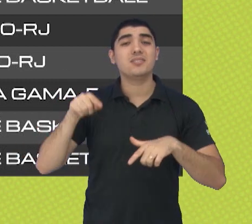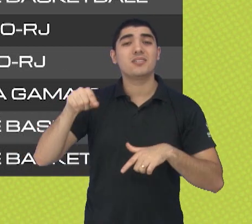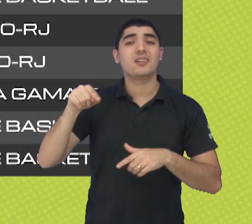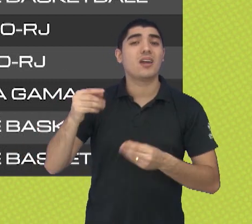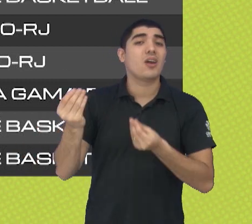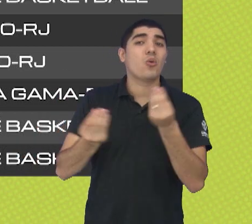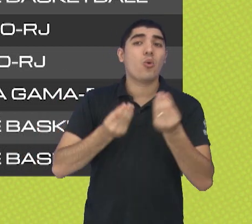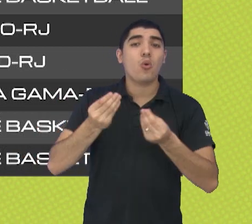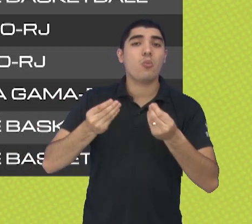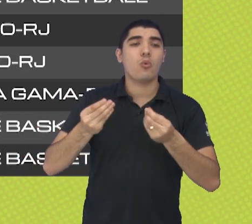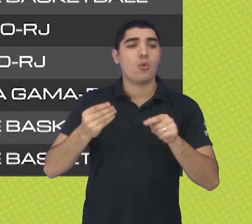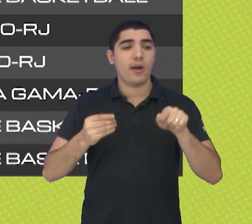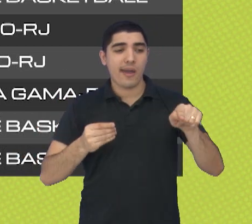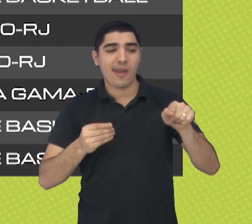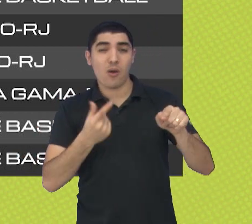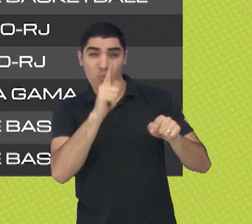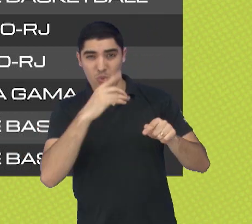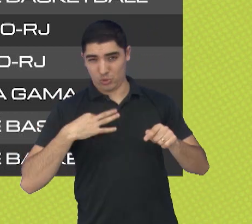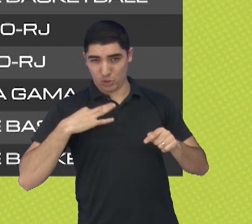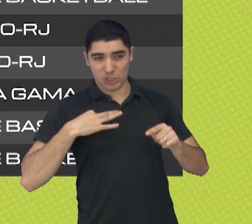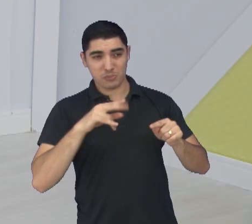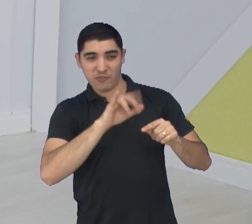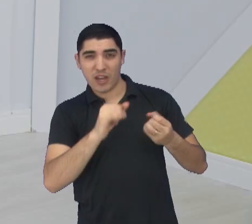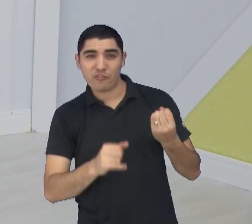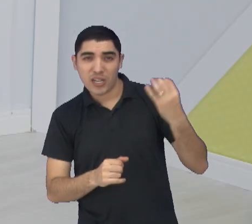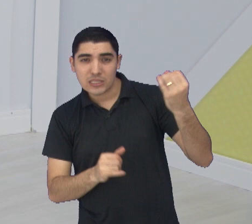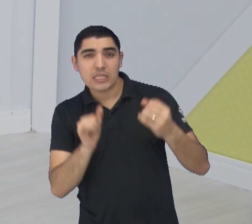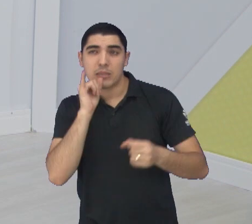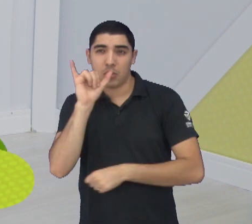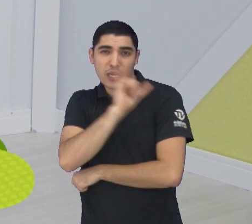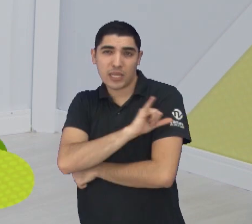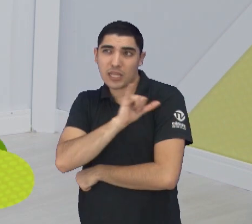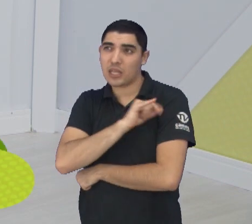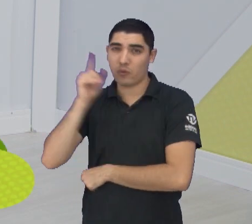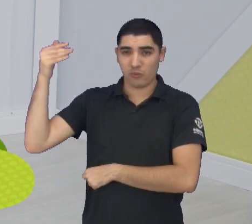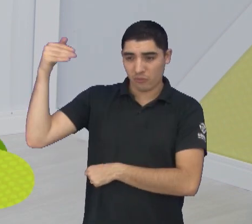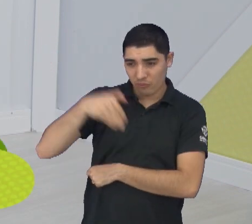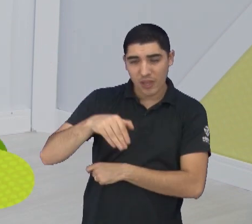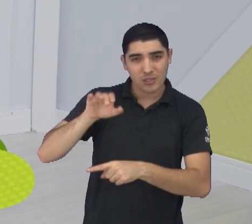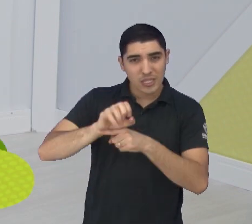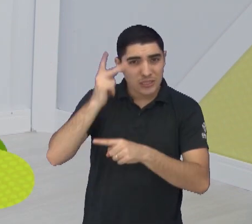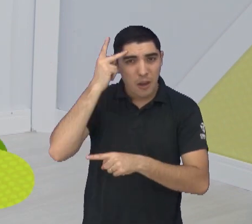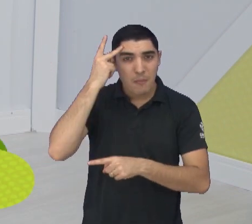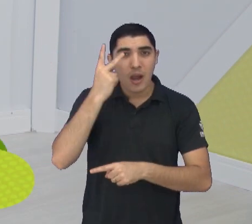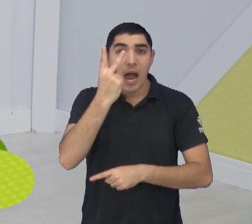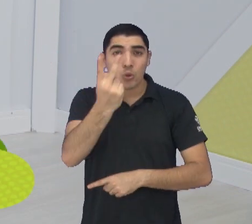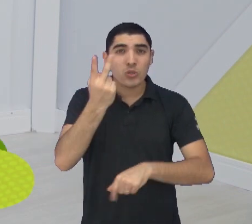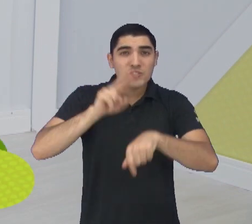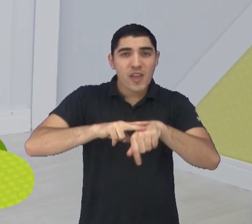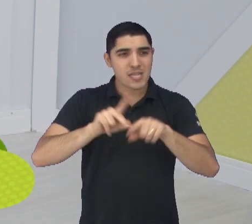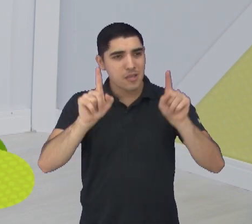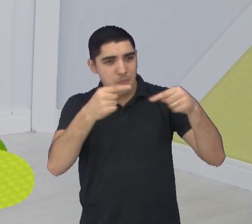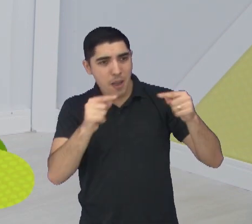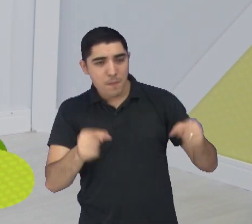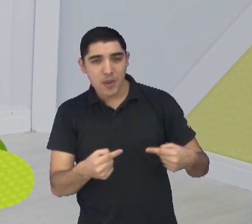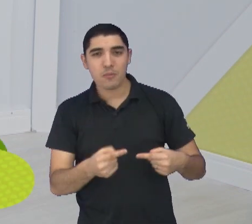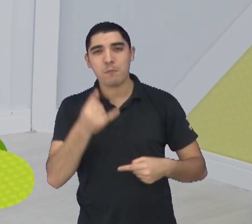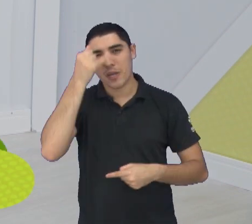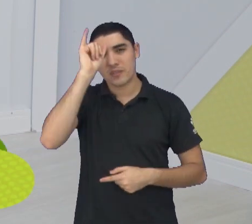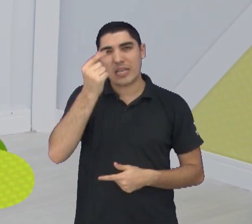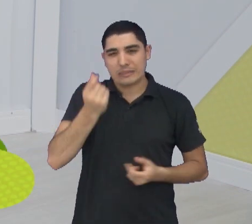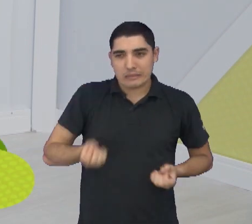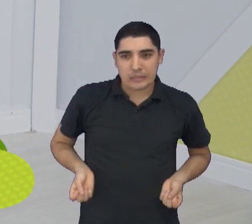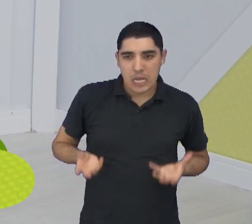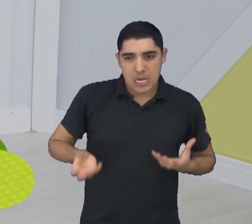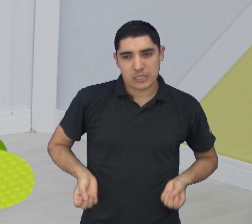vários deslocamentos. Então, exemplo, times do Rio já vem para cá, joga duas vezes e assim sucessivamente para evitar gastos maiores. Enfim,